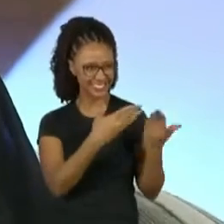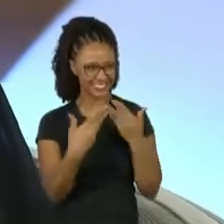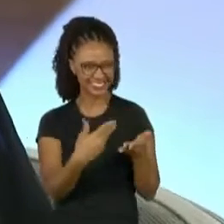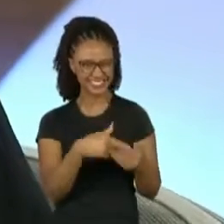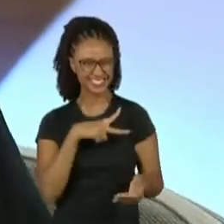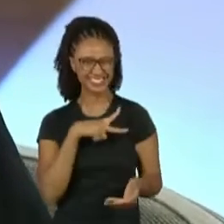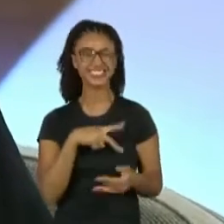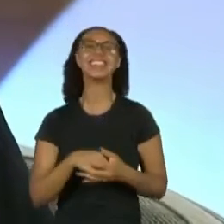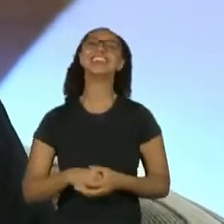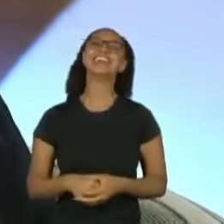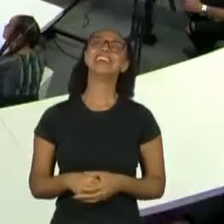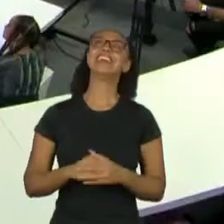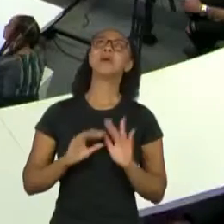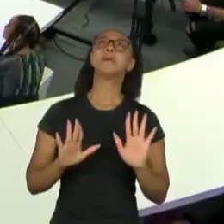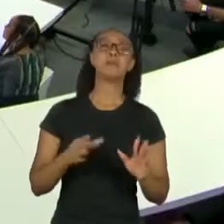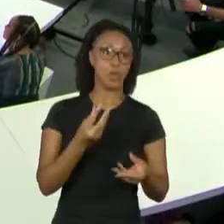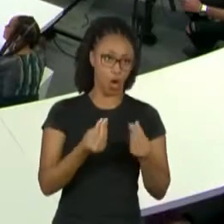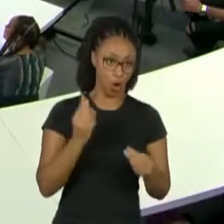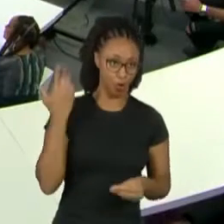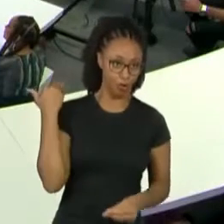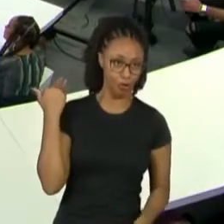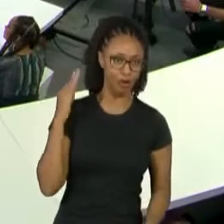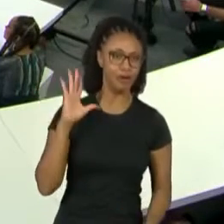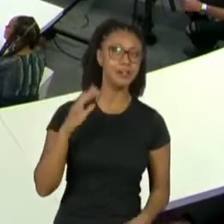Vamos aqui. Mas como é que foi isso?